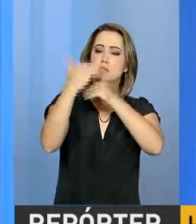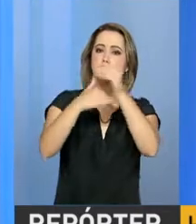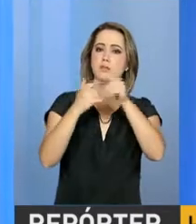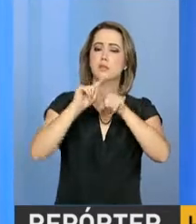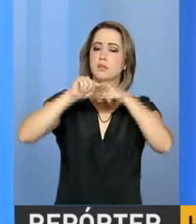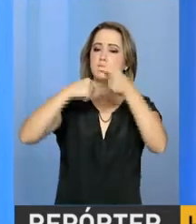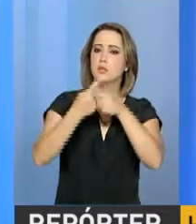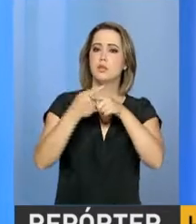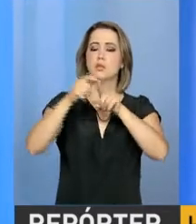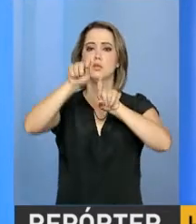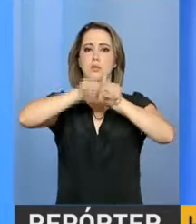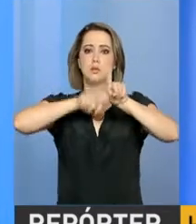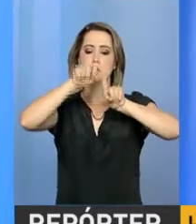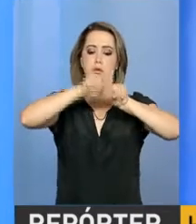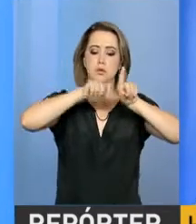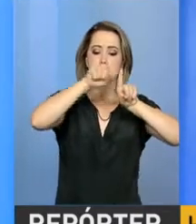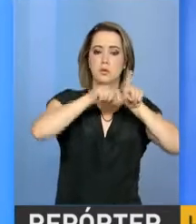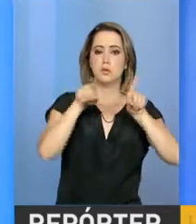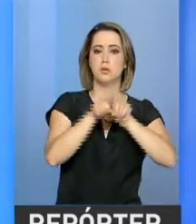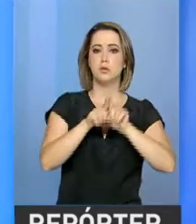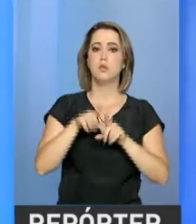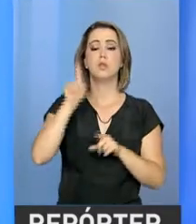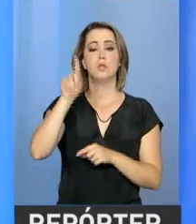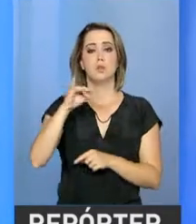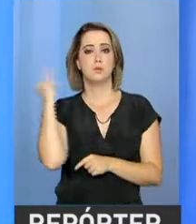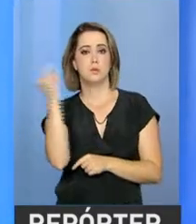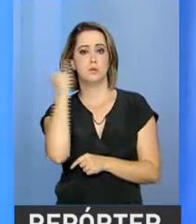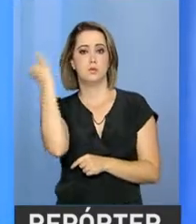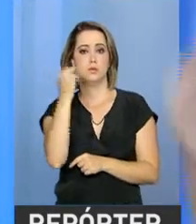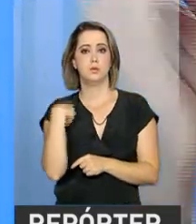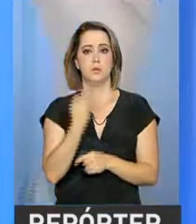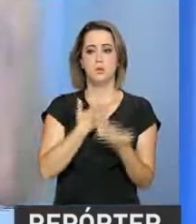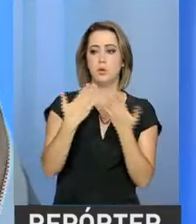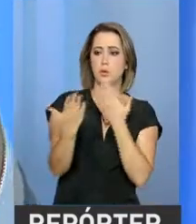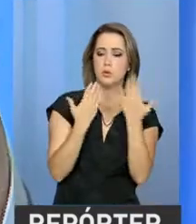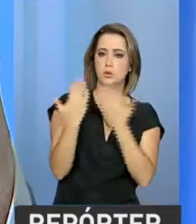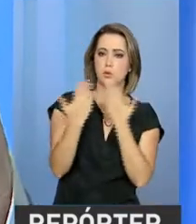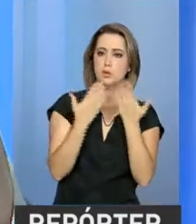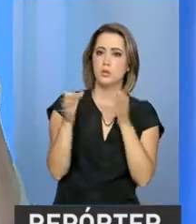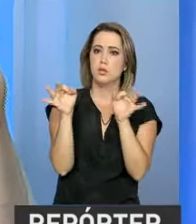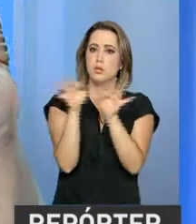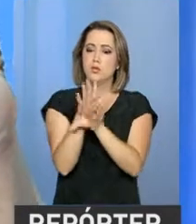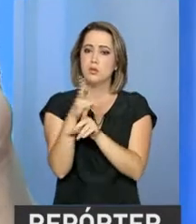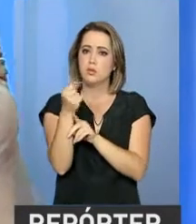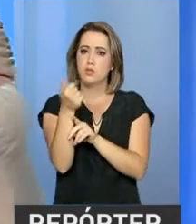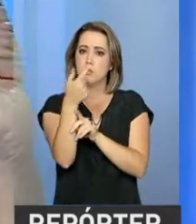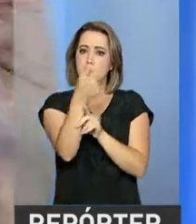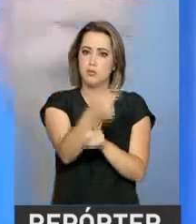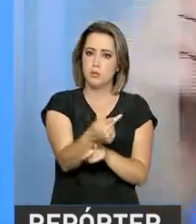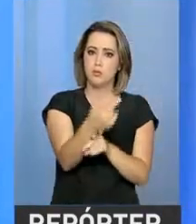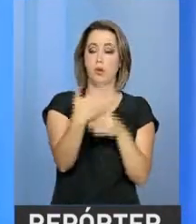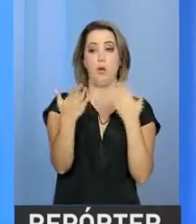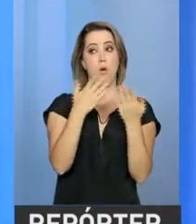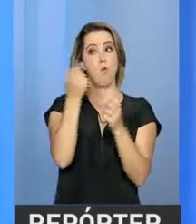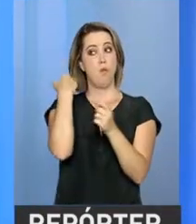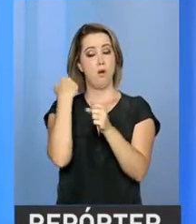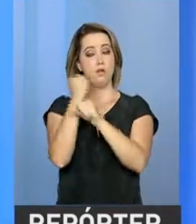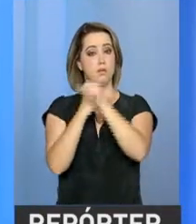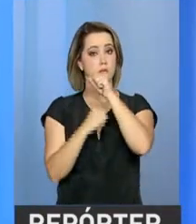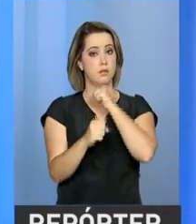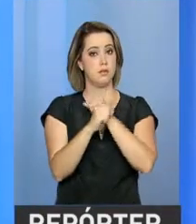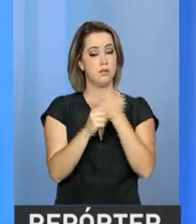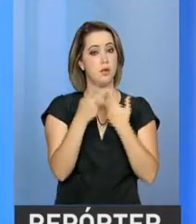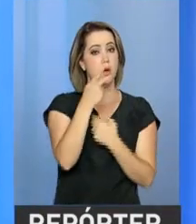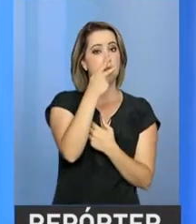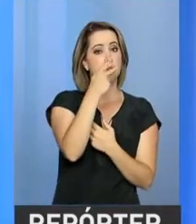O importante é que nós comparemos o final de 2017 com o final de 2016. Onde está o PIB